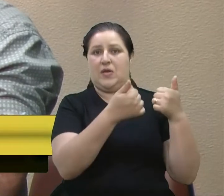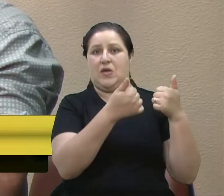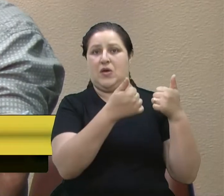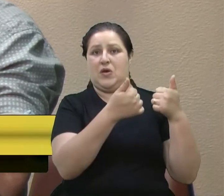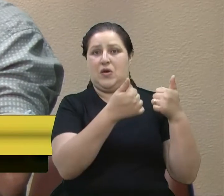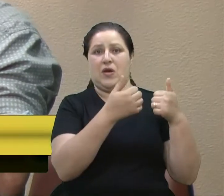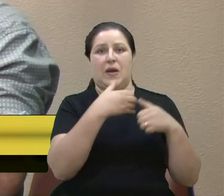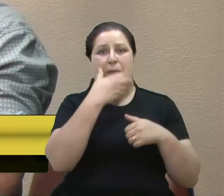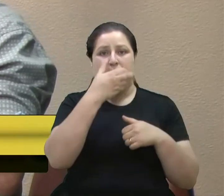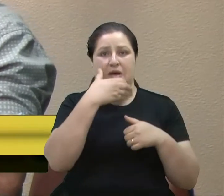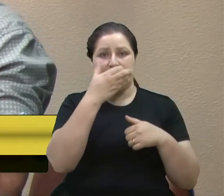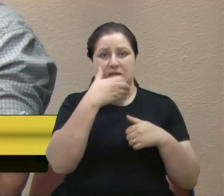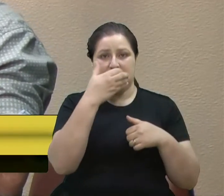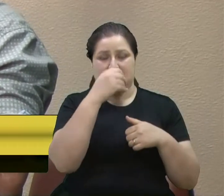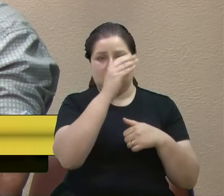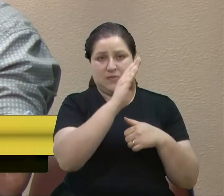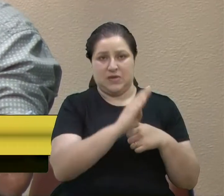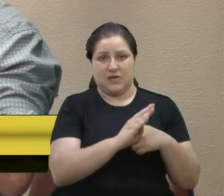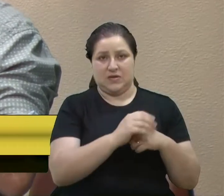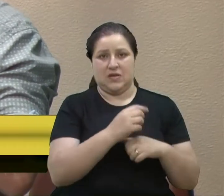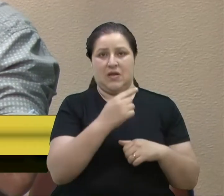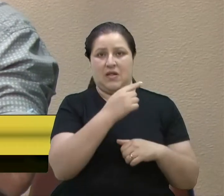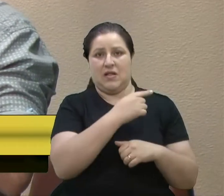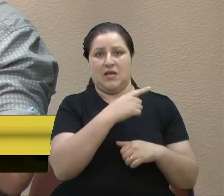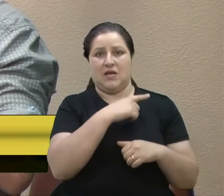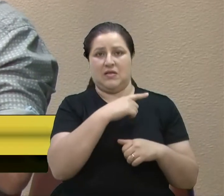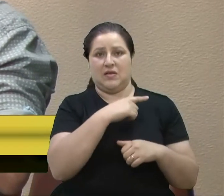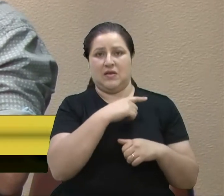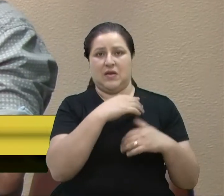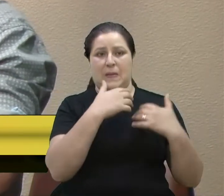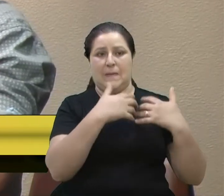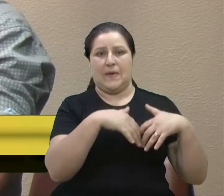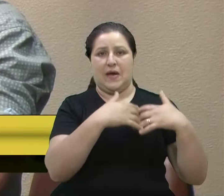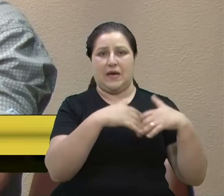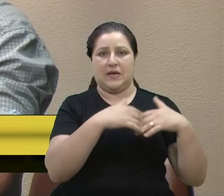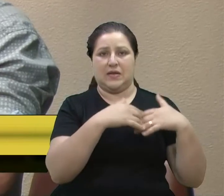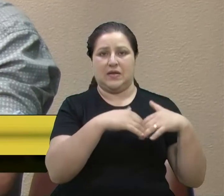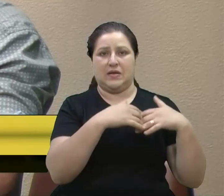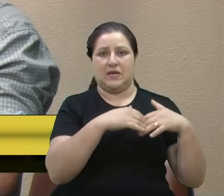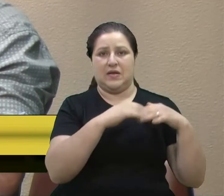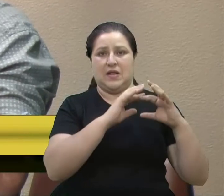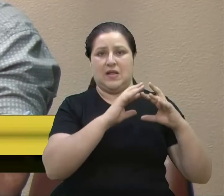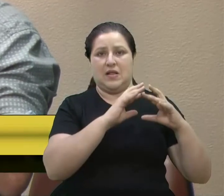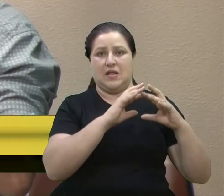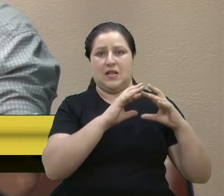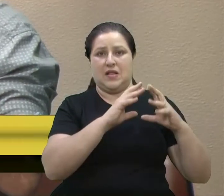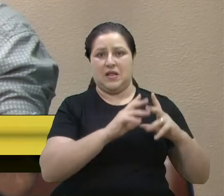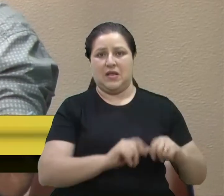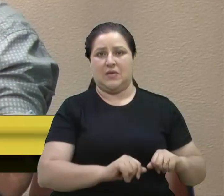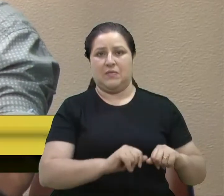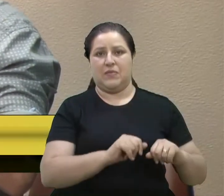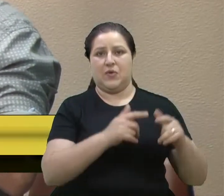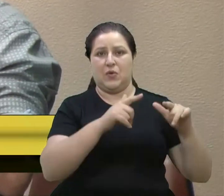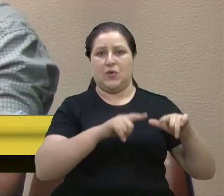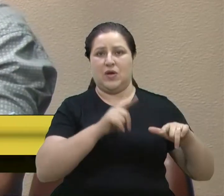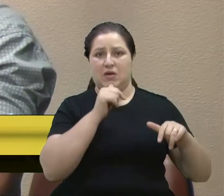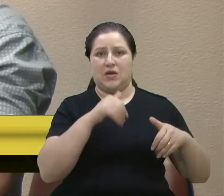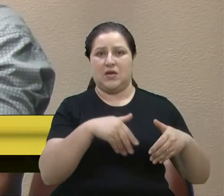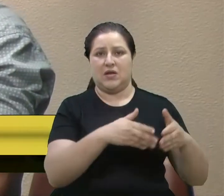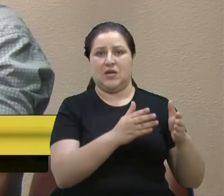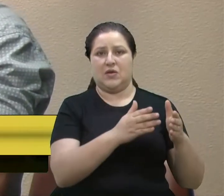Então, falta fiscalização, entra do jeito que querem, tudo aquilo que não serve, serve para o Brasil.